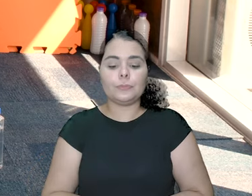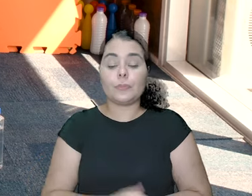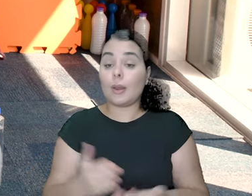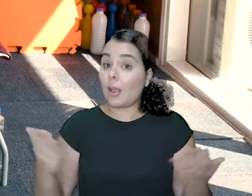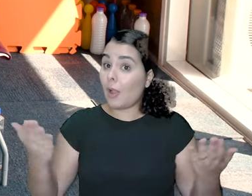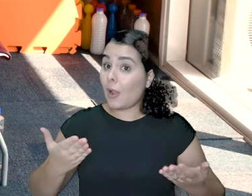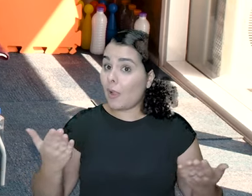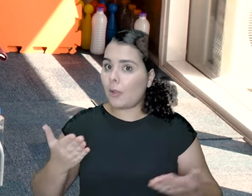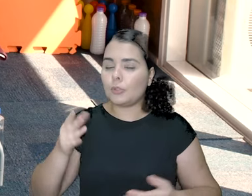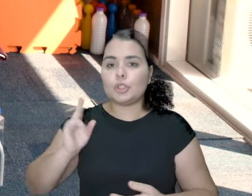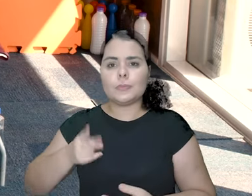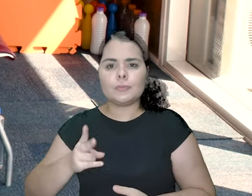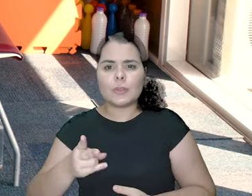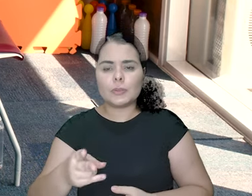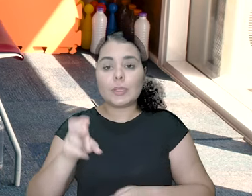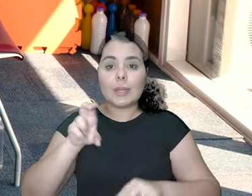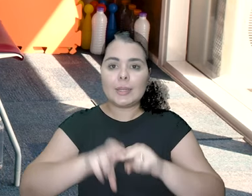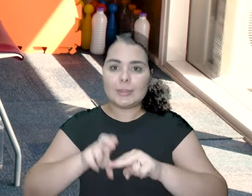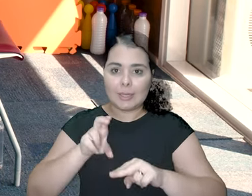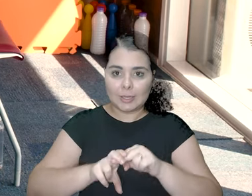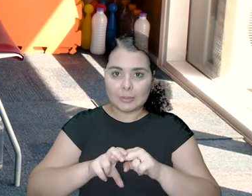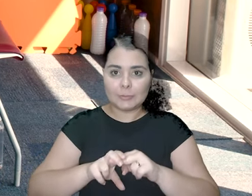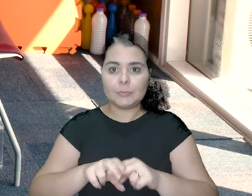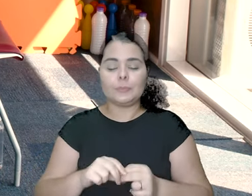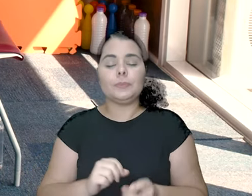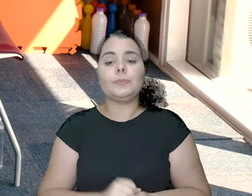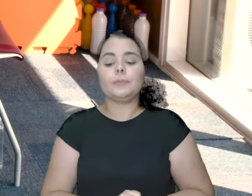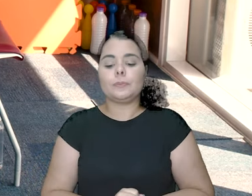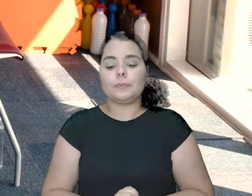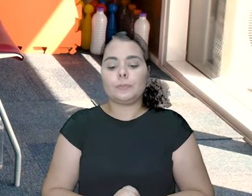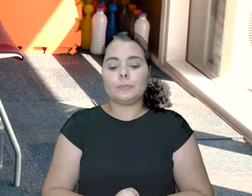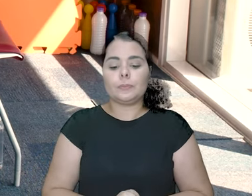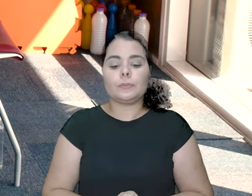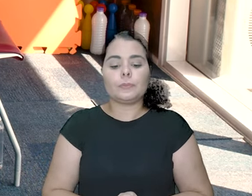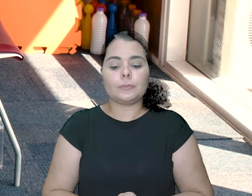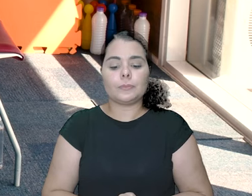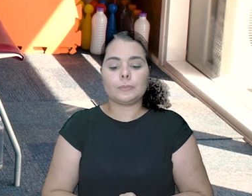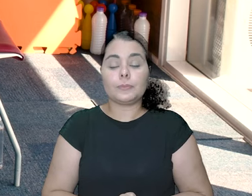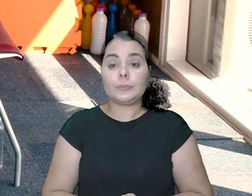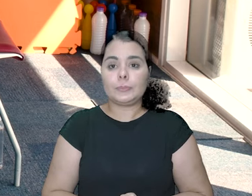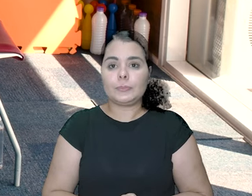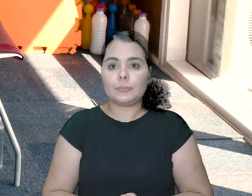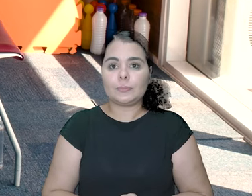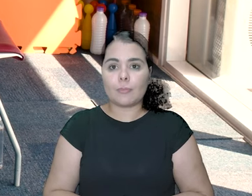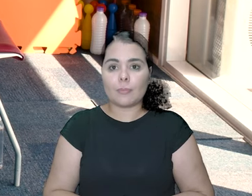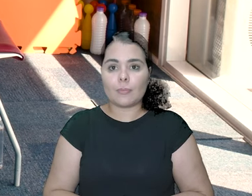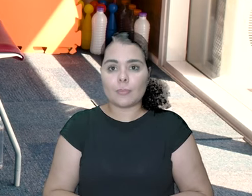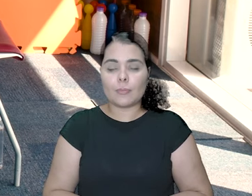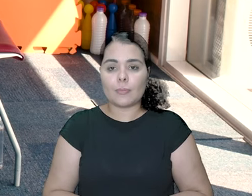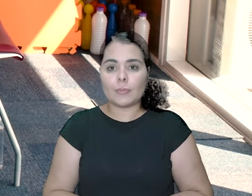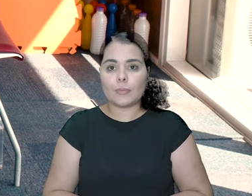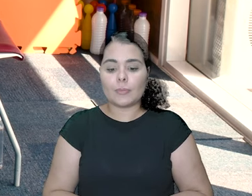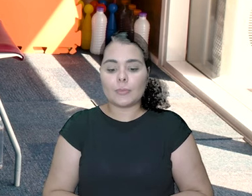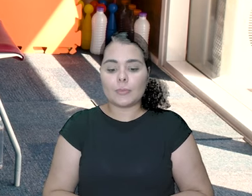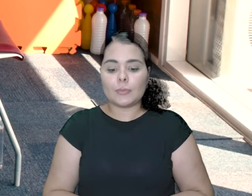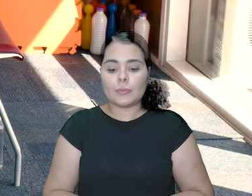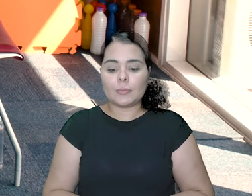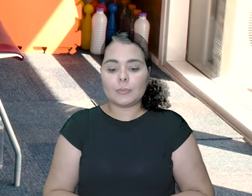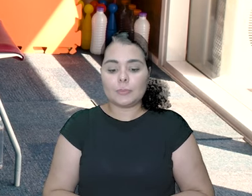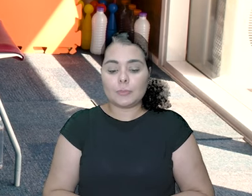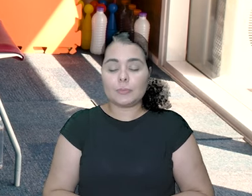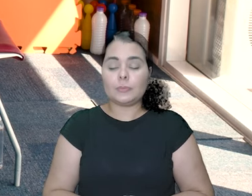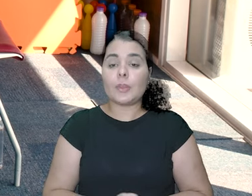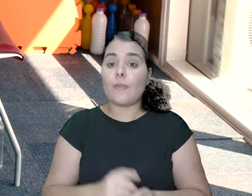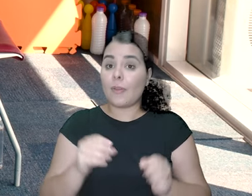Legal! Agora, a gente vai continuar com essa cadeira aqui do lado. Braço para um lado. Essa mão